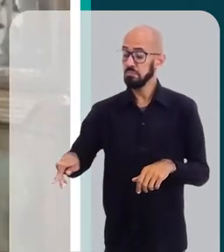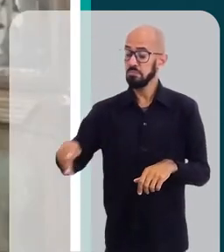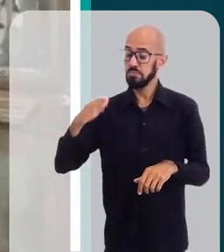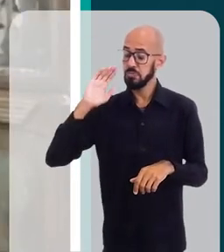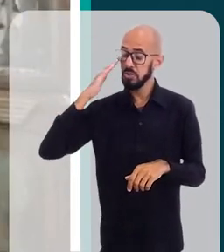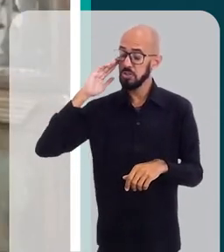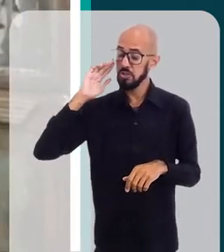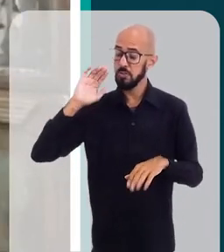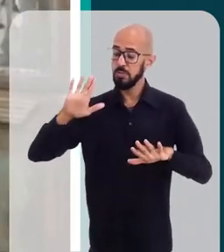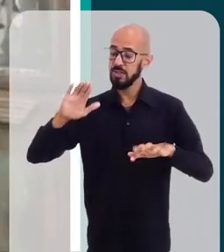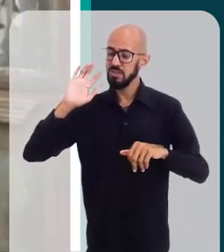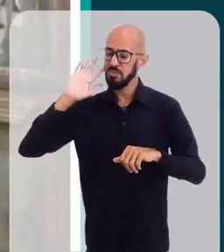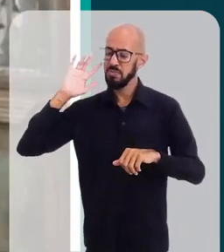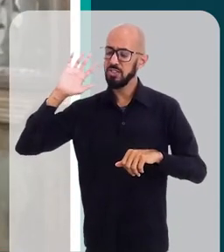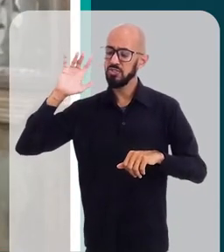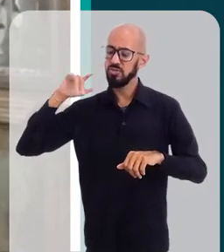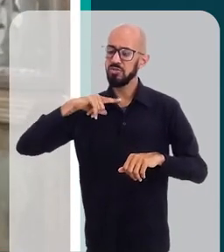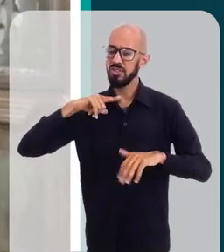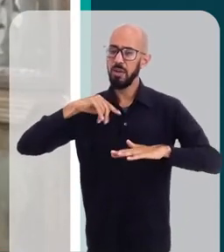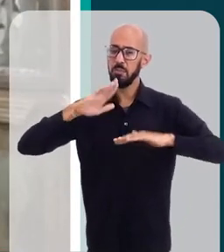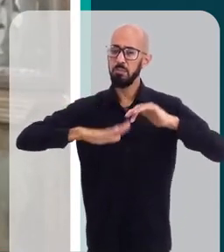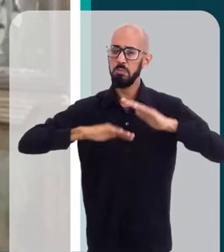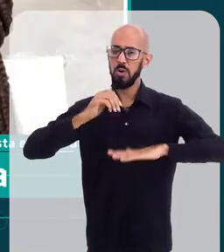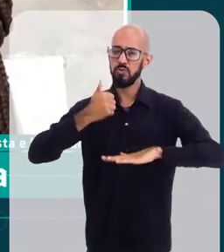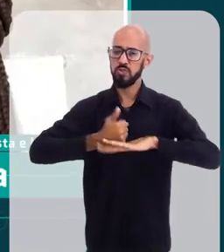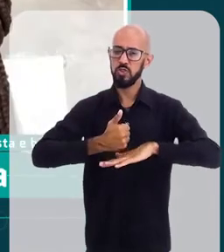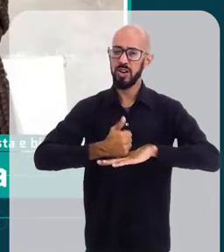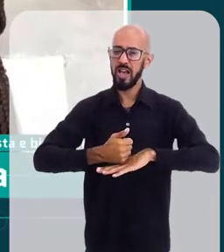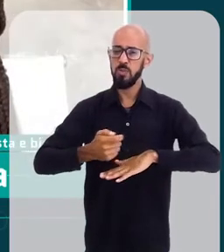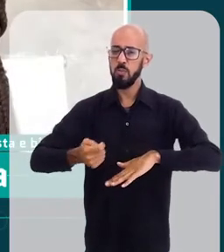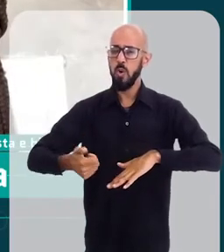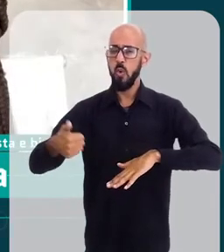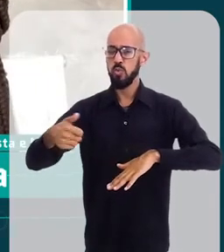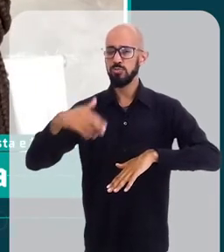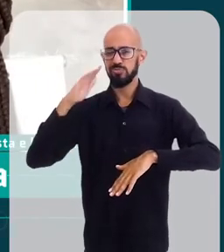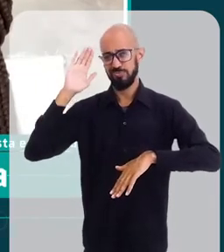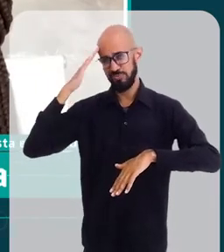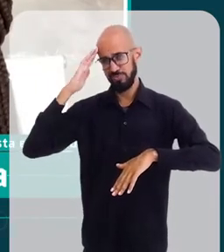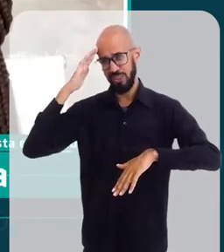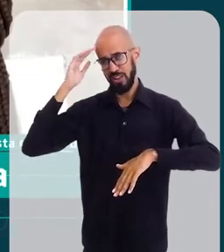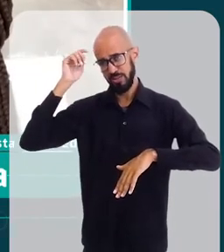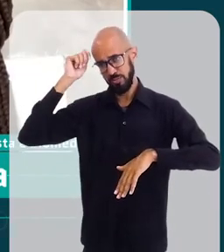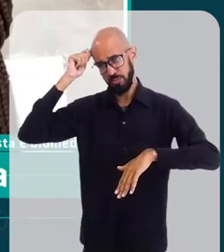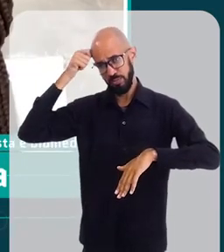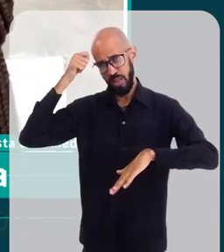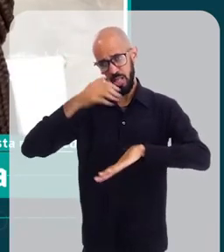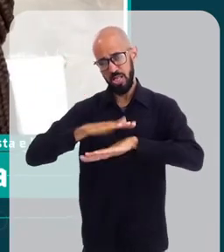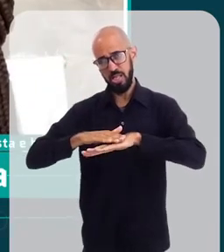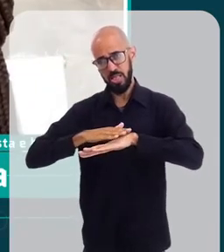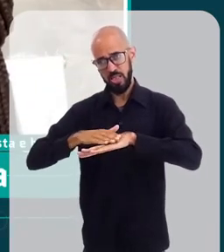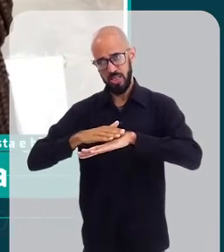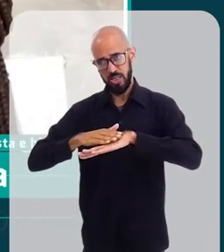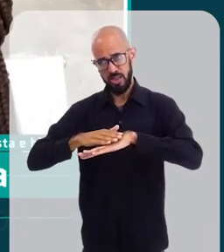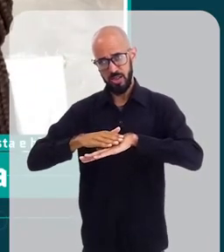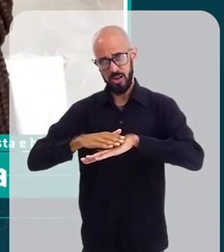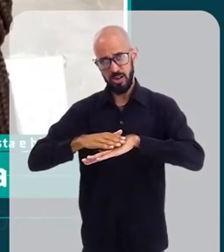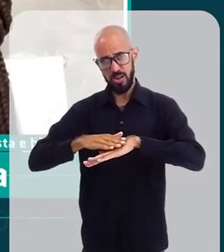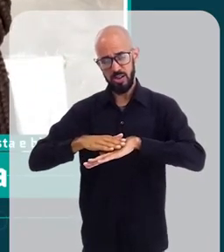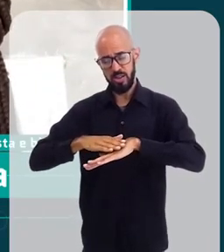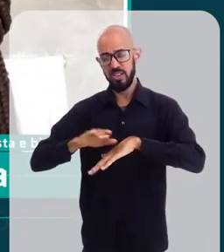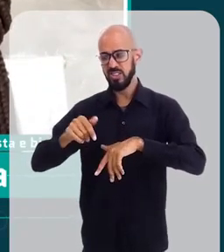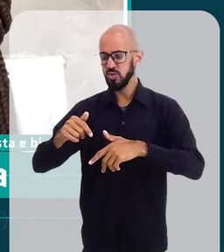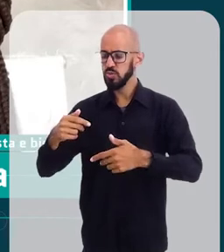nós temos bem poucos profissionais, especialistas em pele negra. Isso